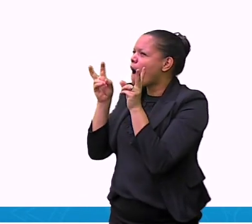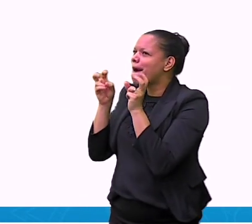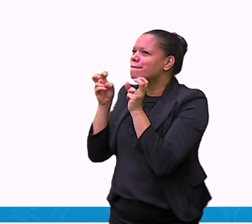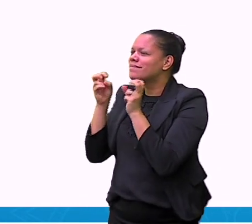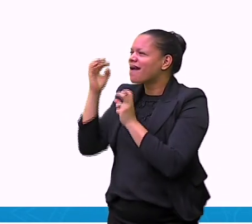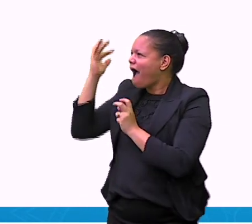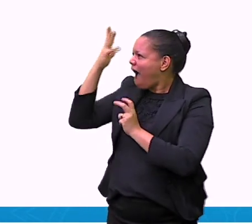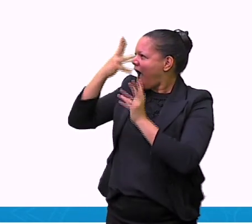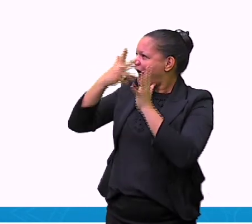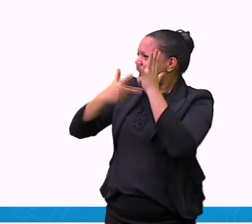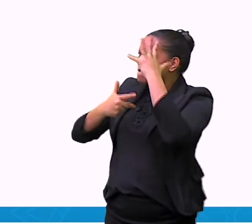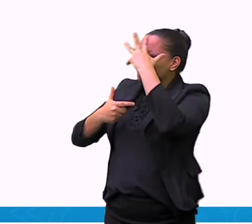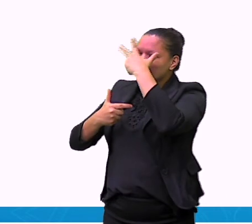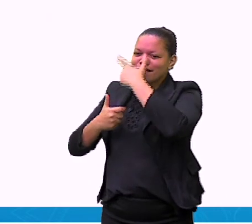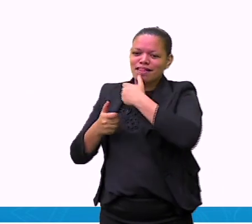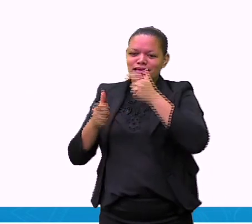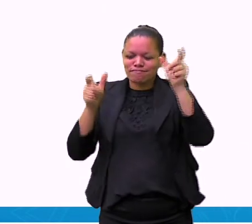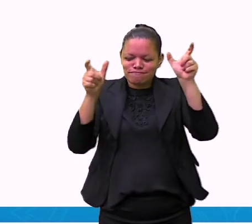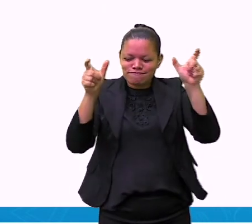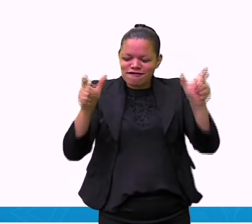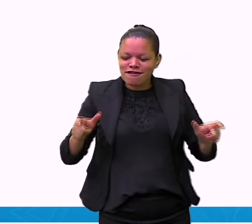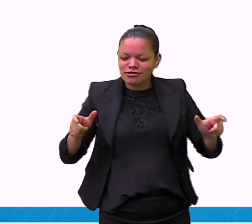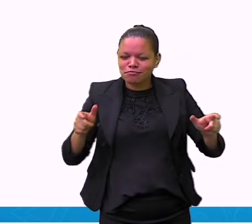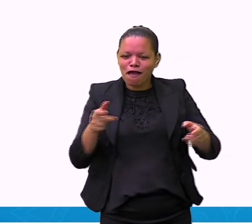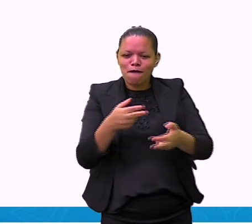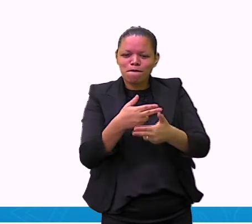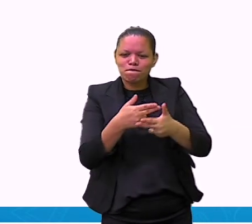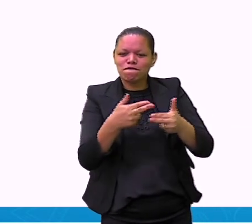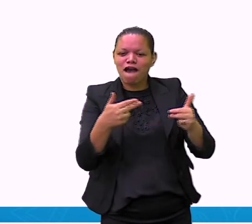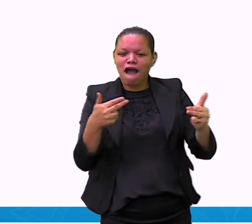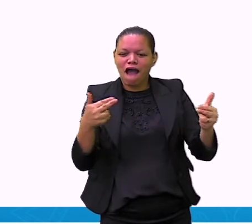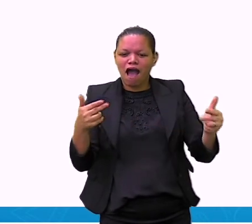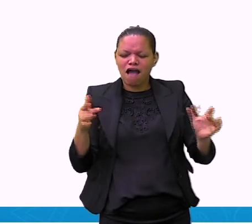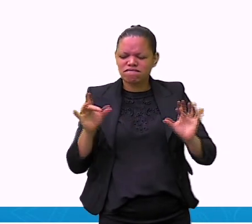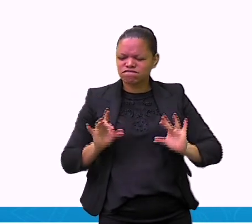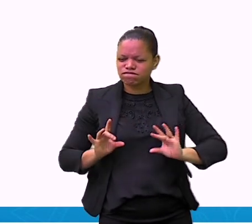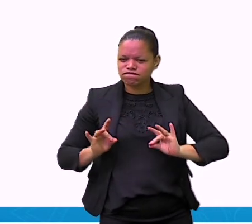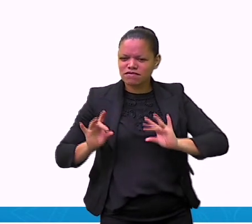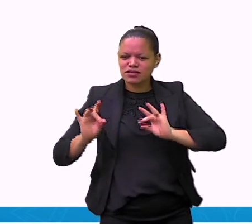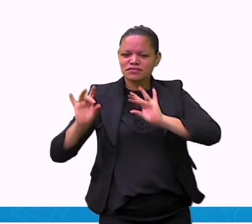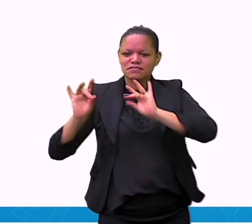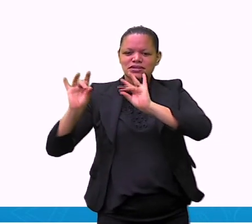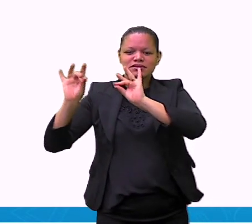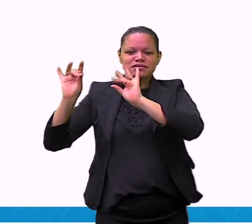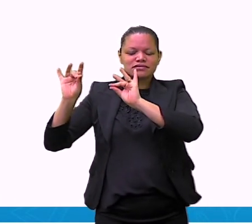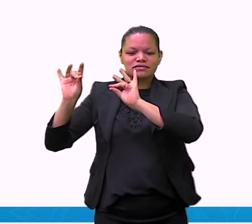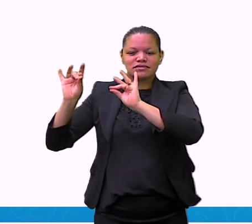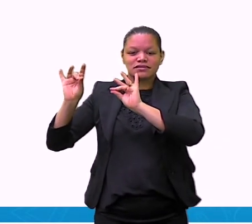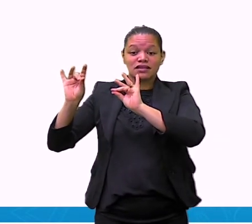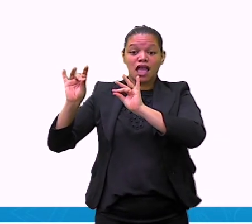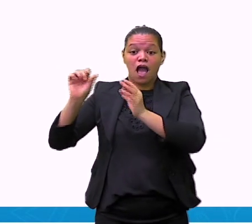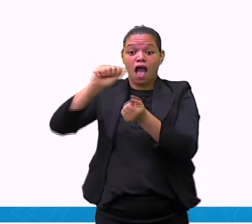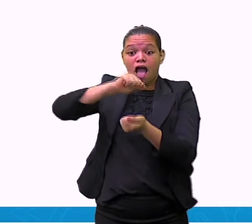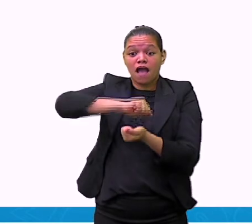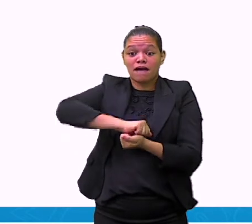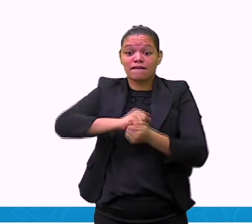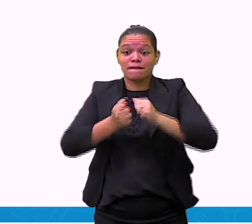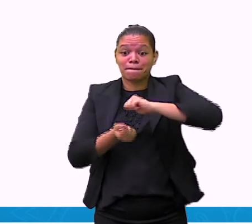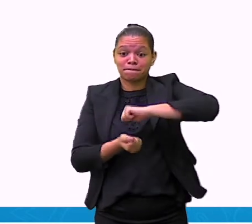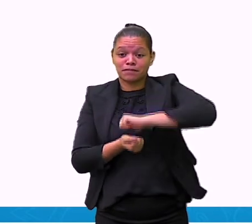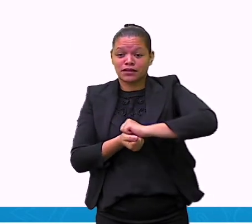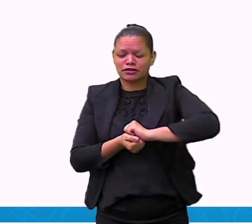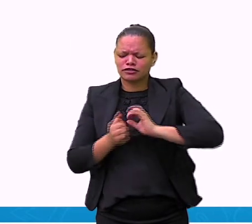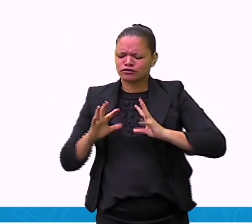tem um desenvolvimento especial e um modo de se adaptar para sobreviver.